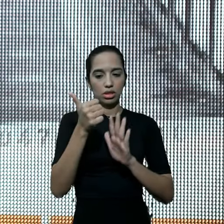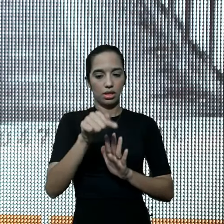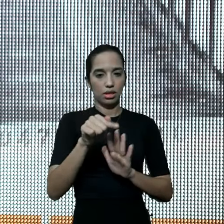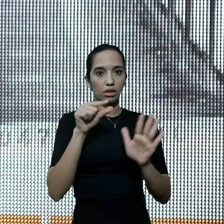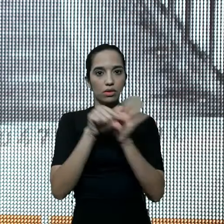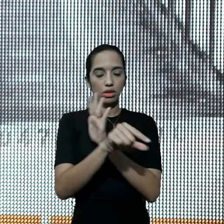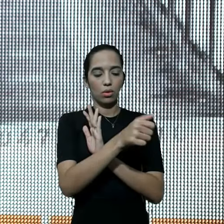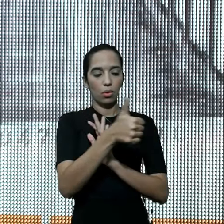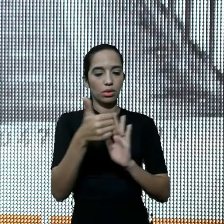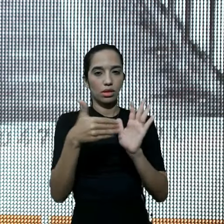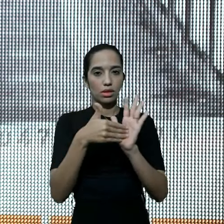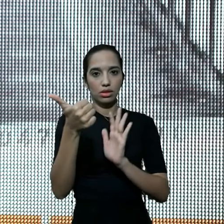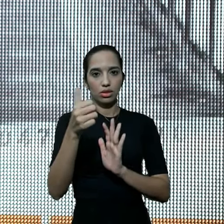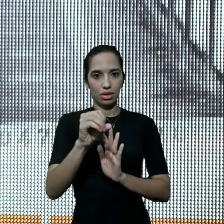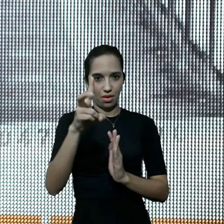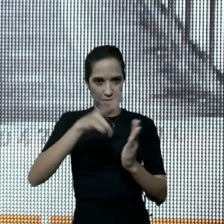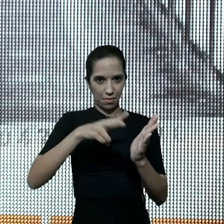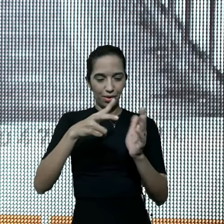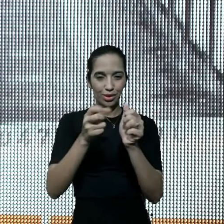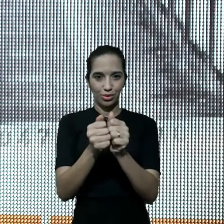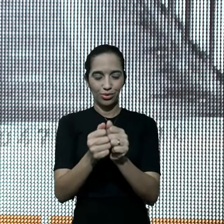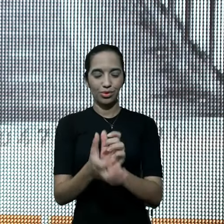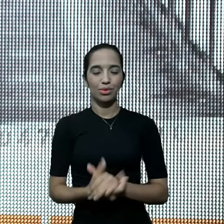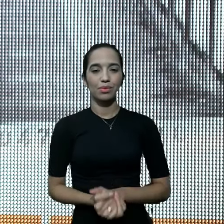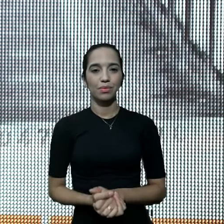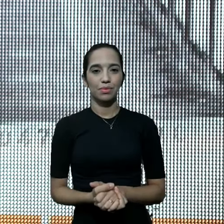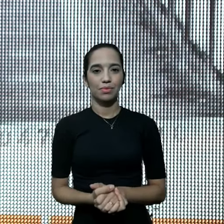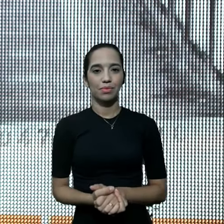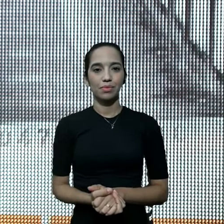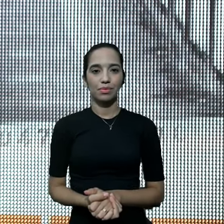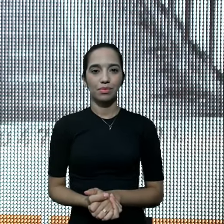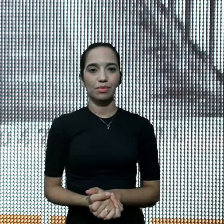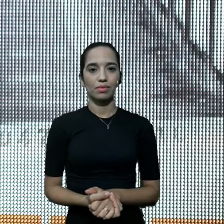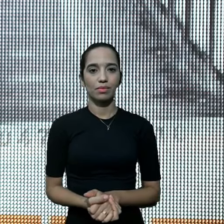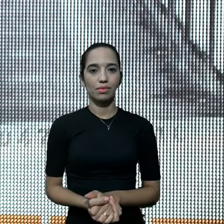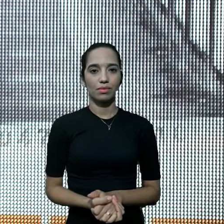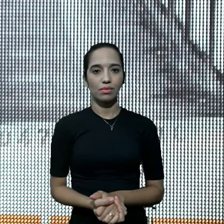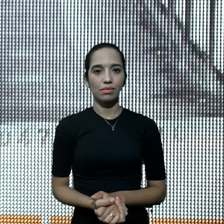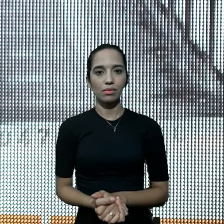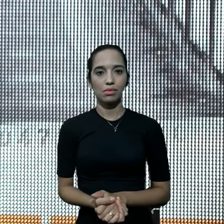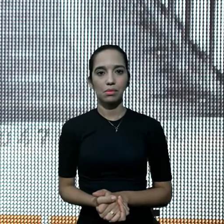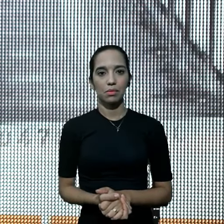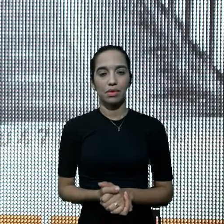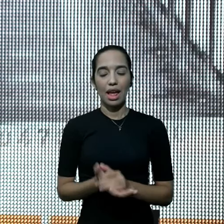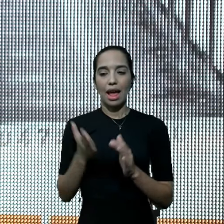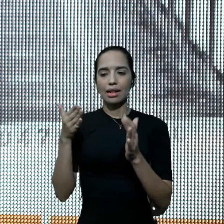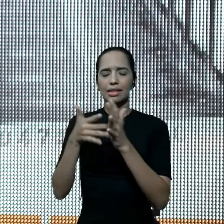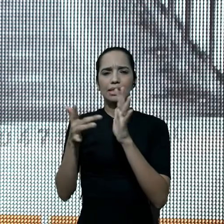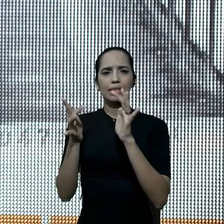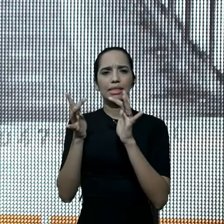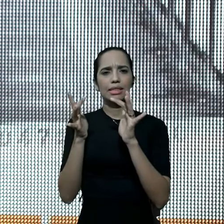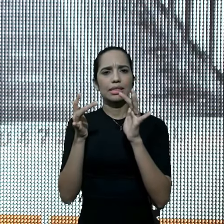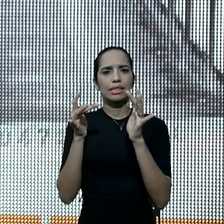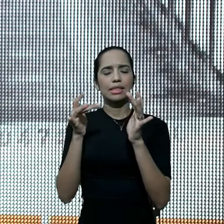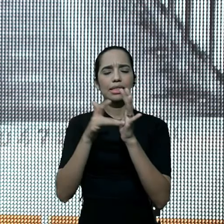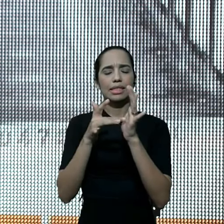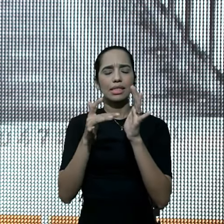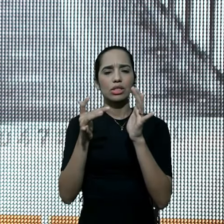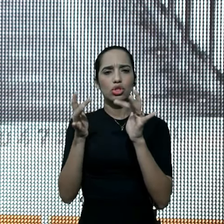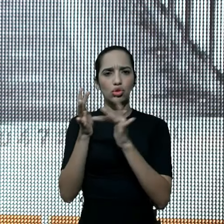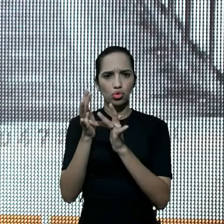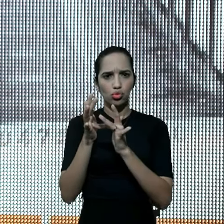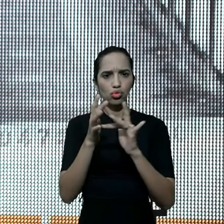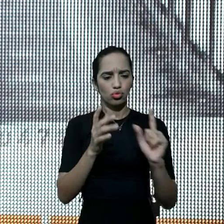pode abrir e ler a sua Bíblia comigo, a palavra de Deus diz, a caminho de Jerusalém, Jesus passou pela